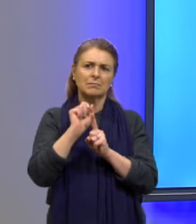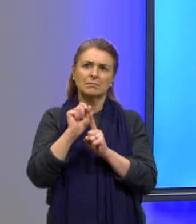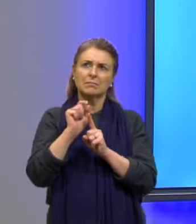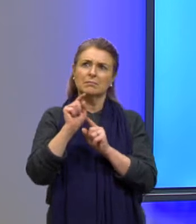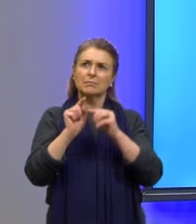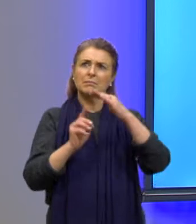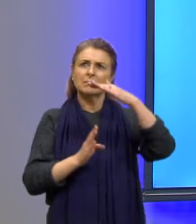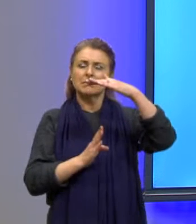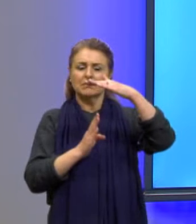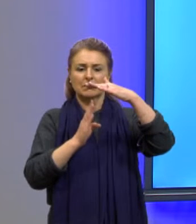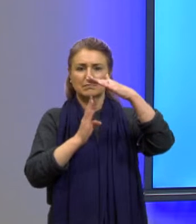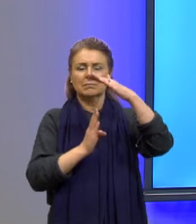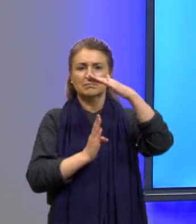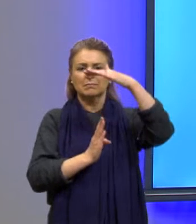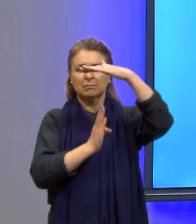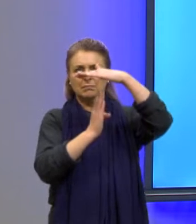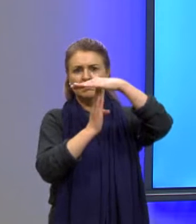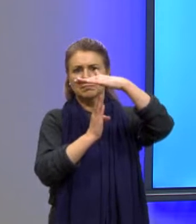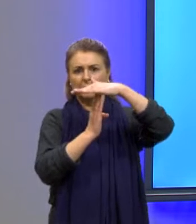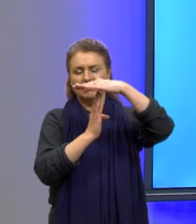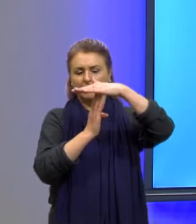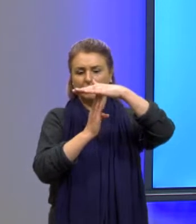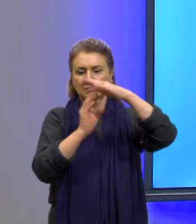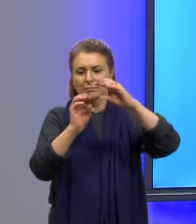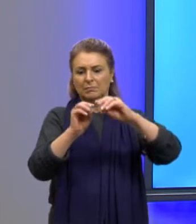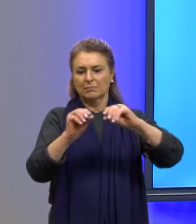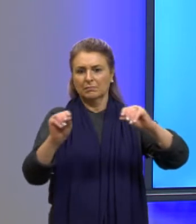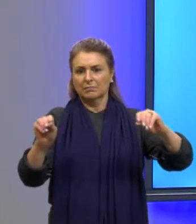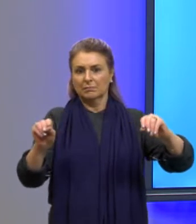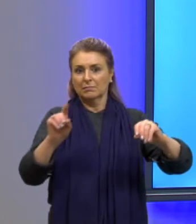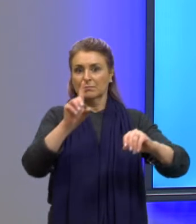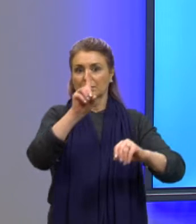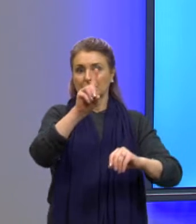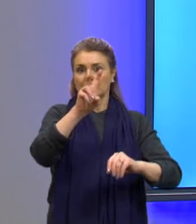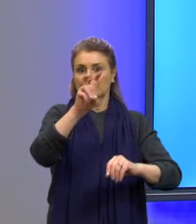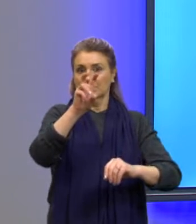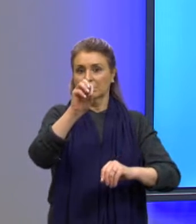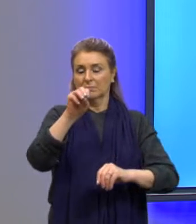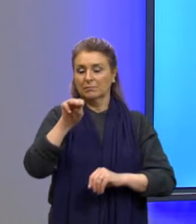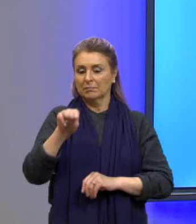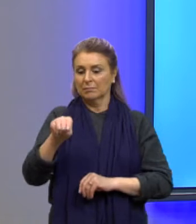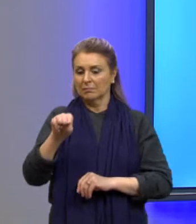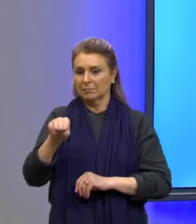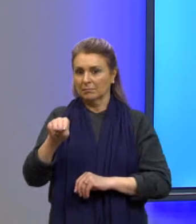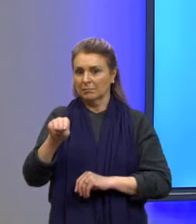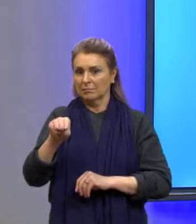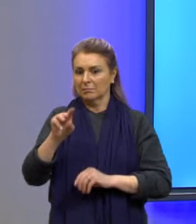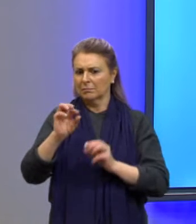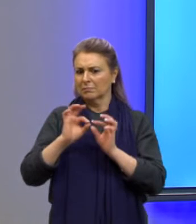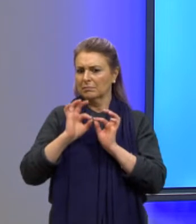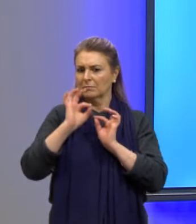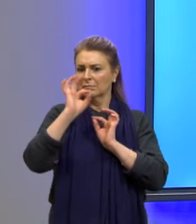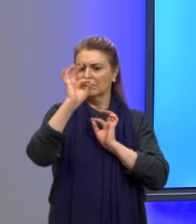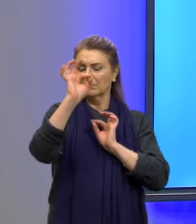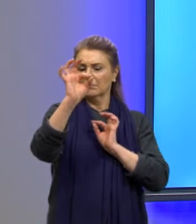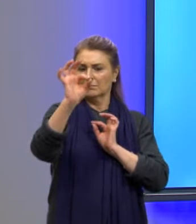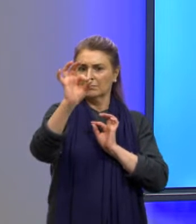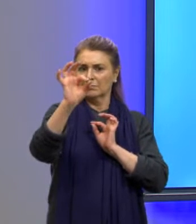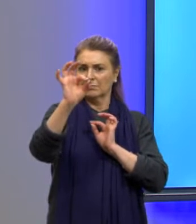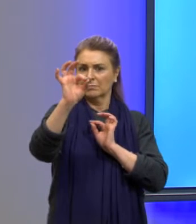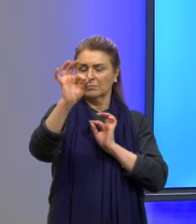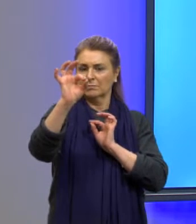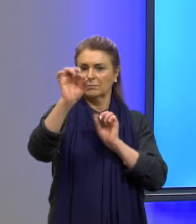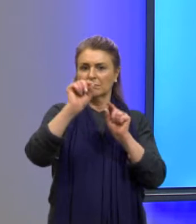atinge o solo a uma distância de 150 metros do ponto de partida. Ele percorre uma trajetória